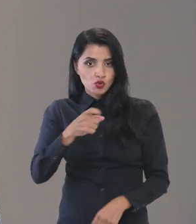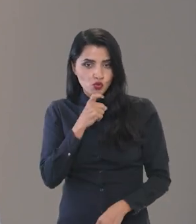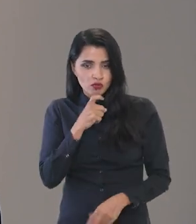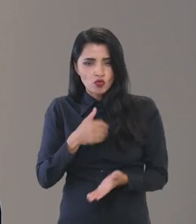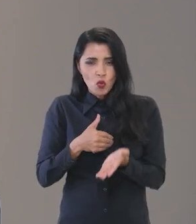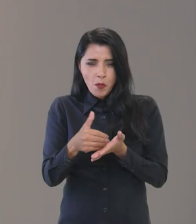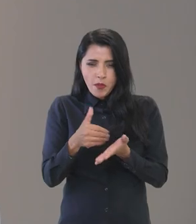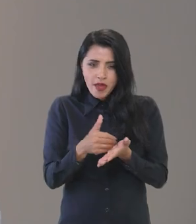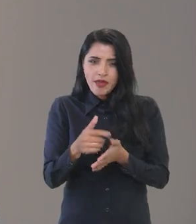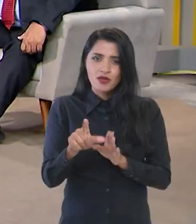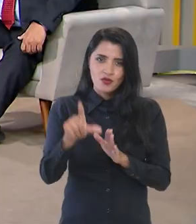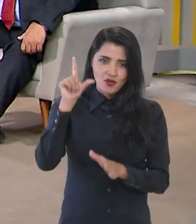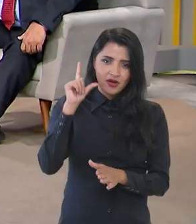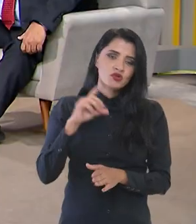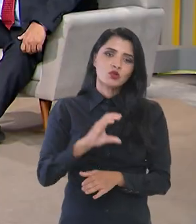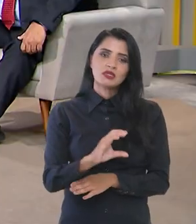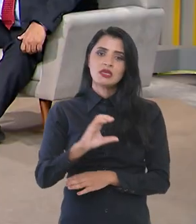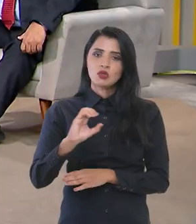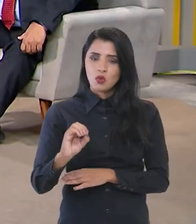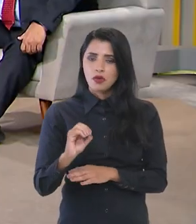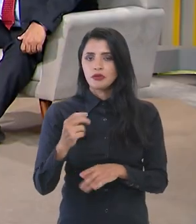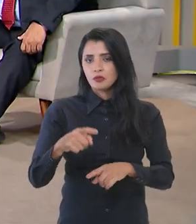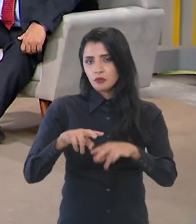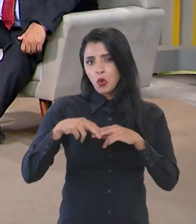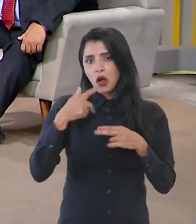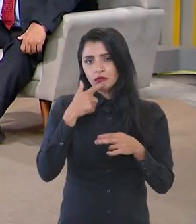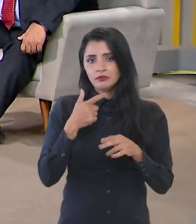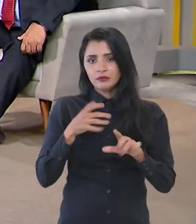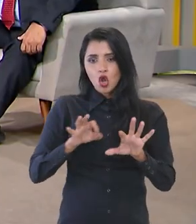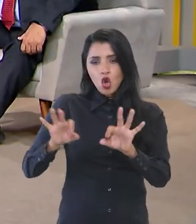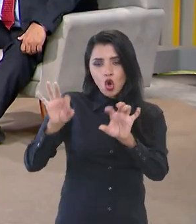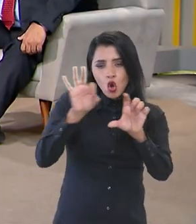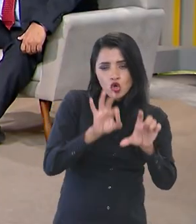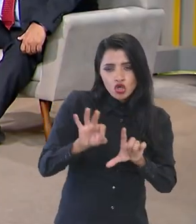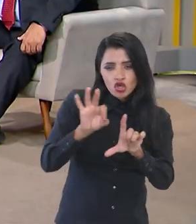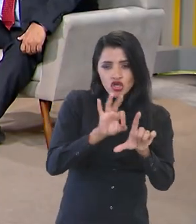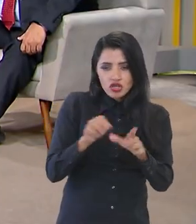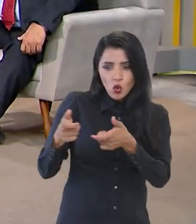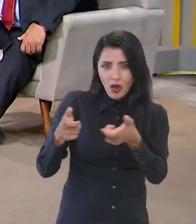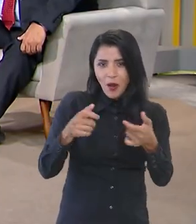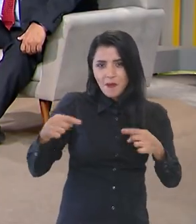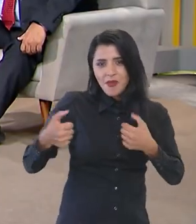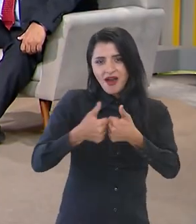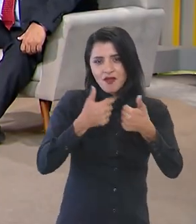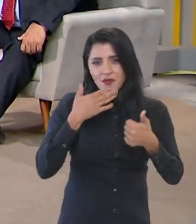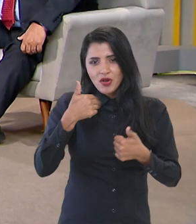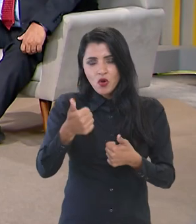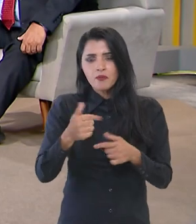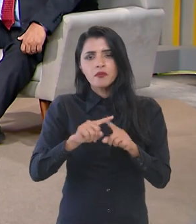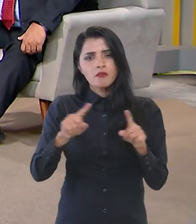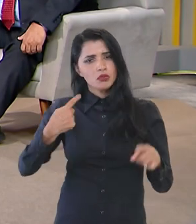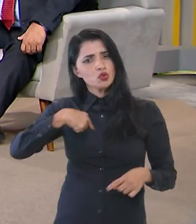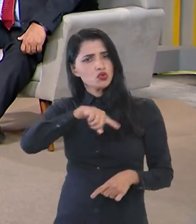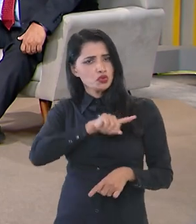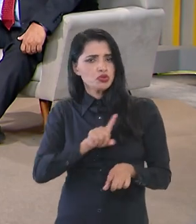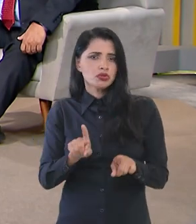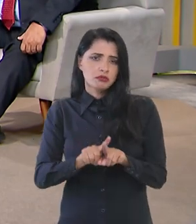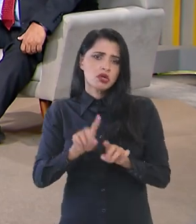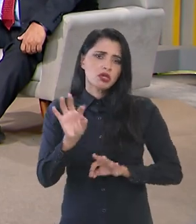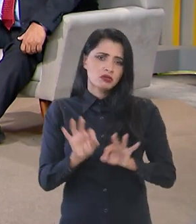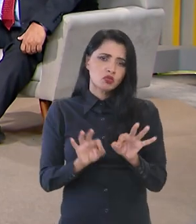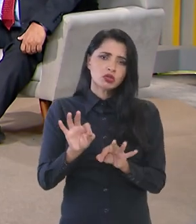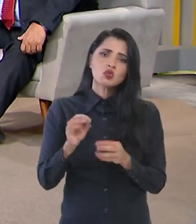início do processo do centro-oeste, por uma questão logística, né, também de local. Mas nós estamos